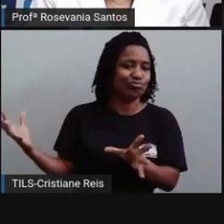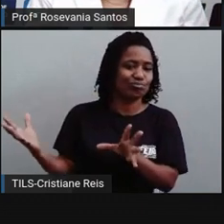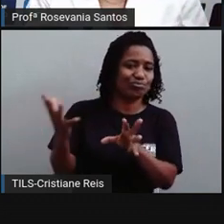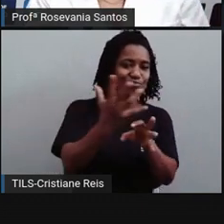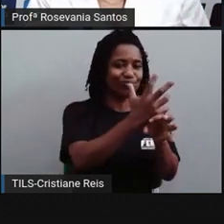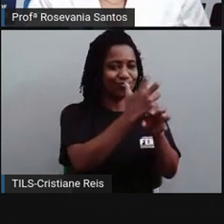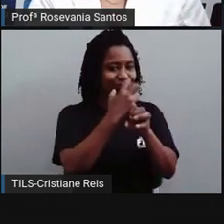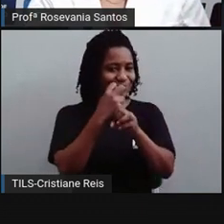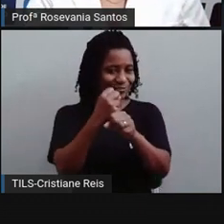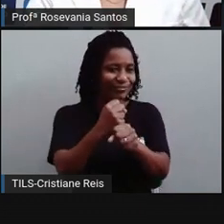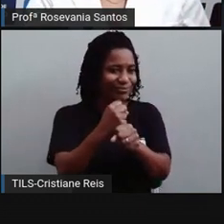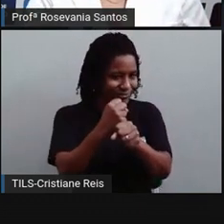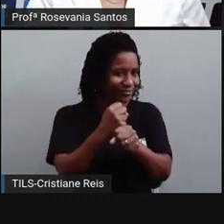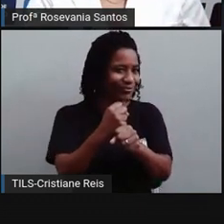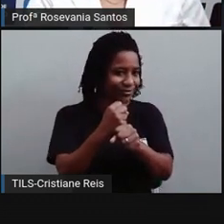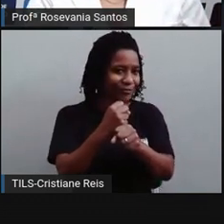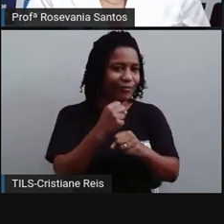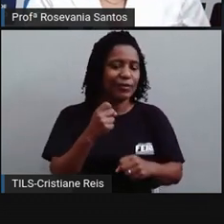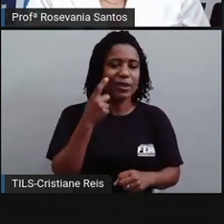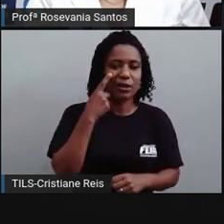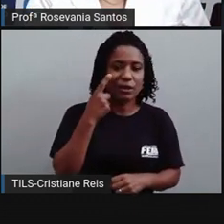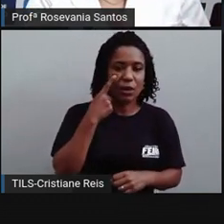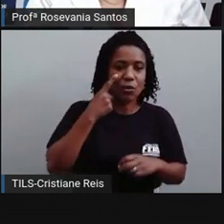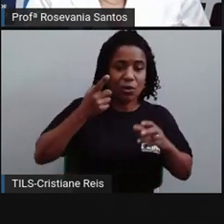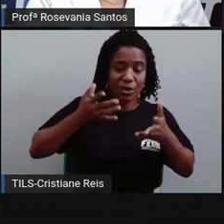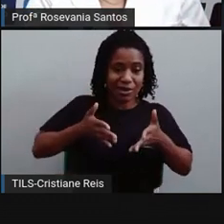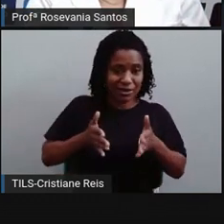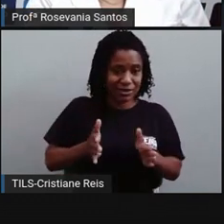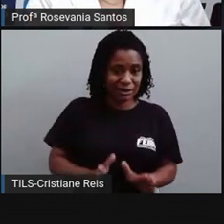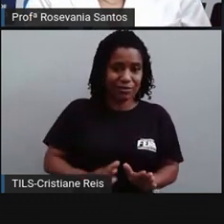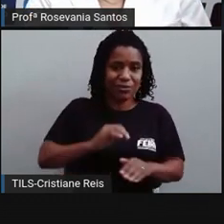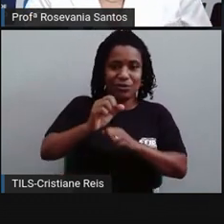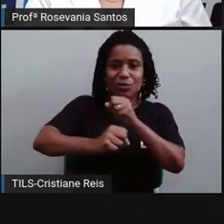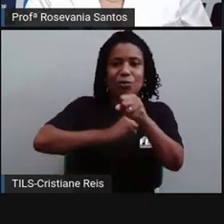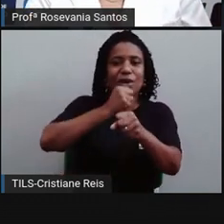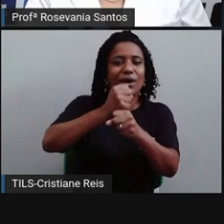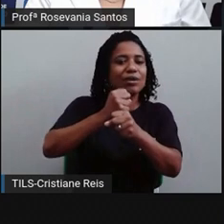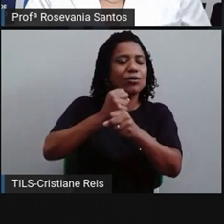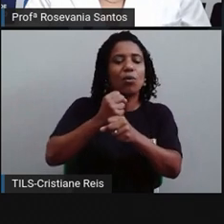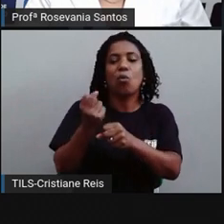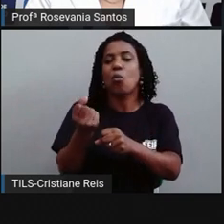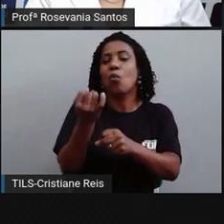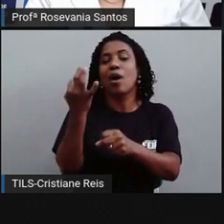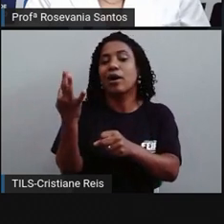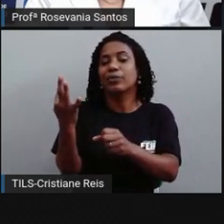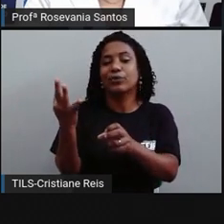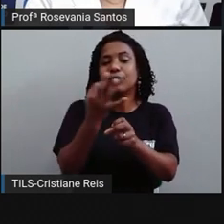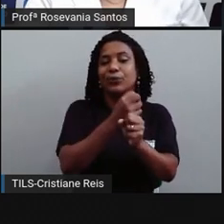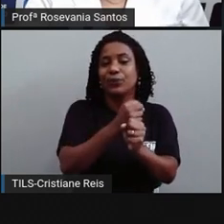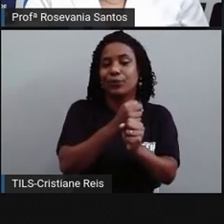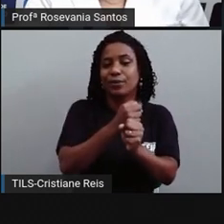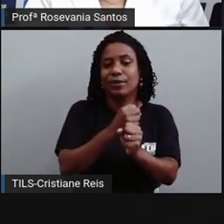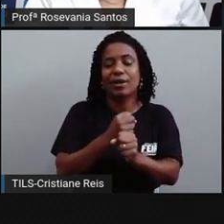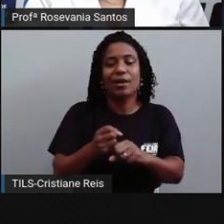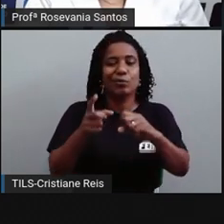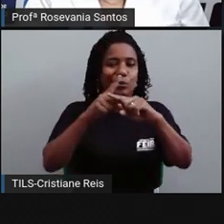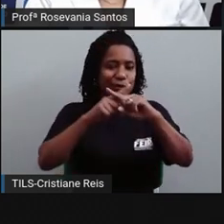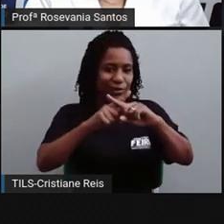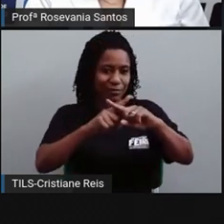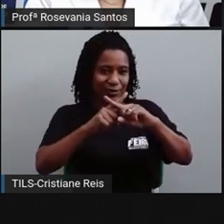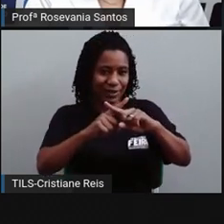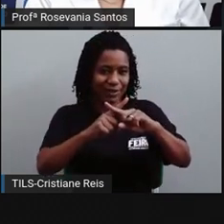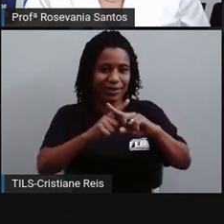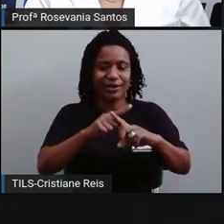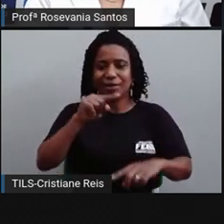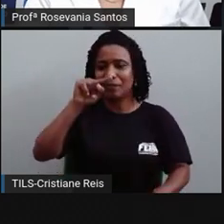estudando ali. Todo mundo que nasceu naquele ano, eu boto aqui, eu multiplico por mil, porque a gente está falando, né, de questão de